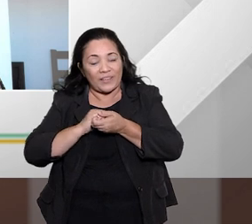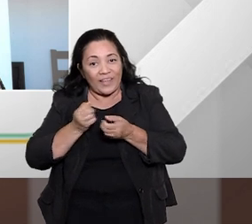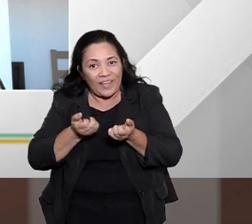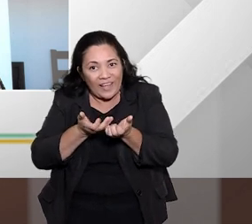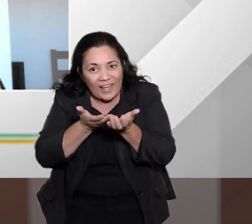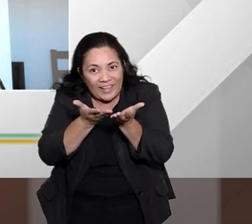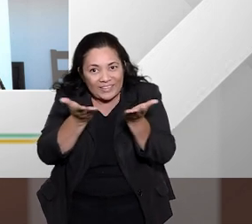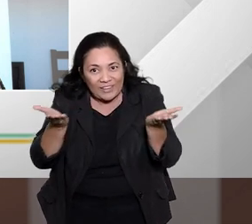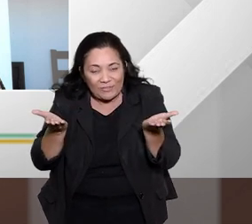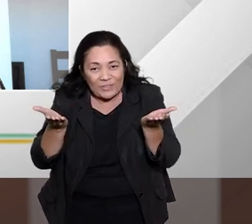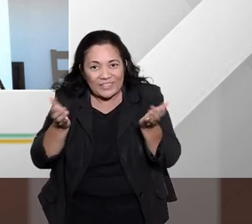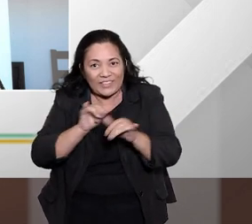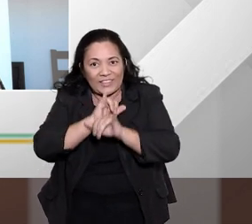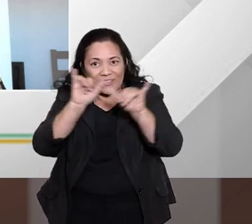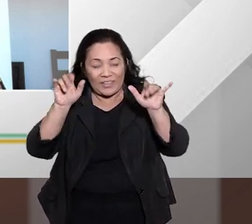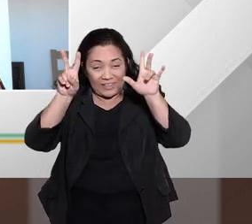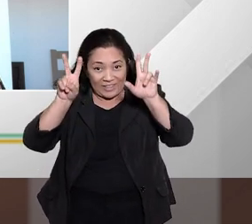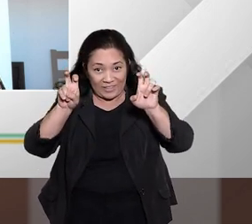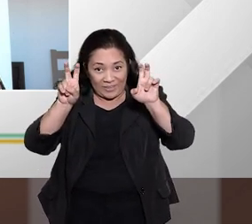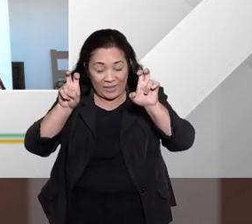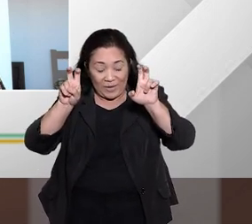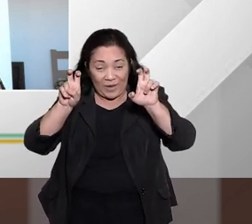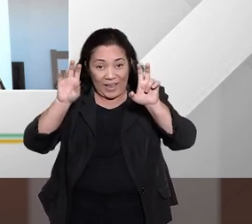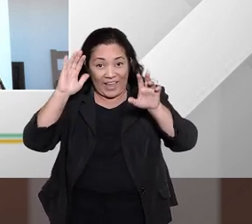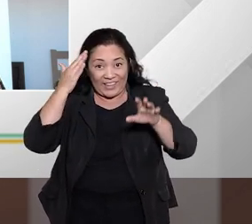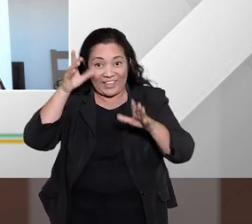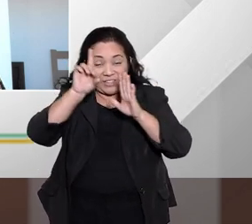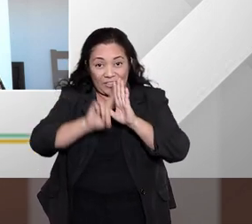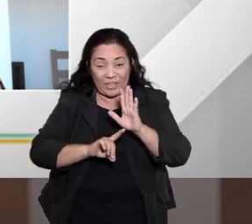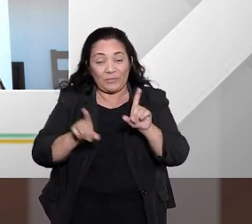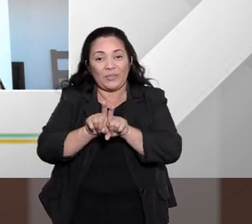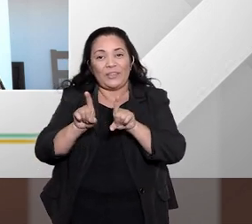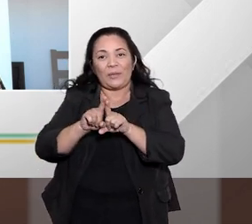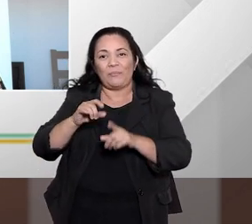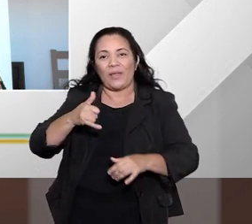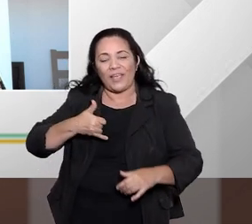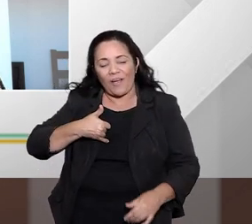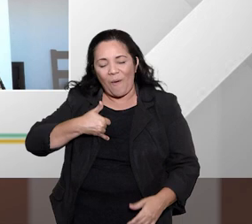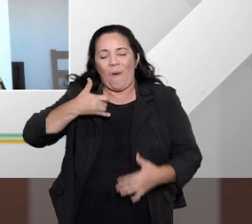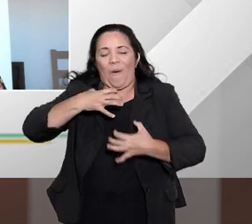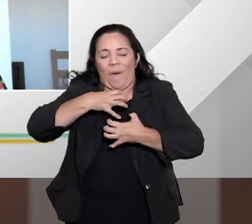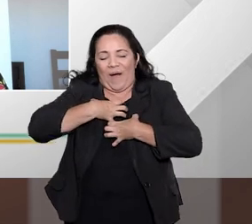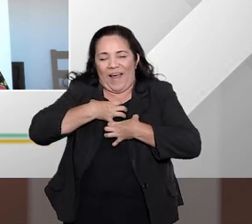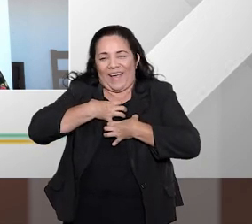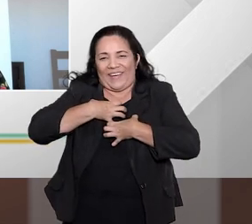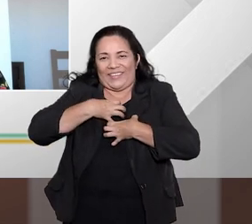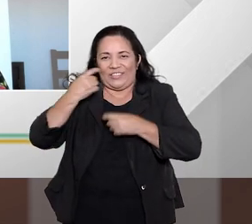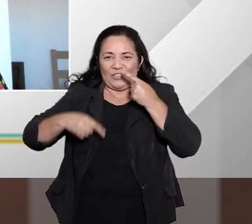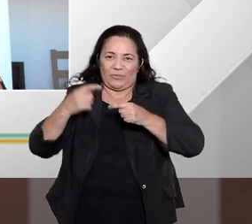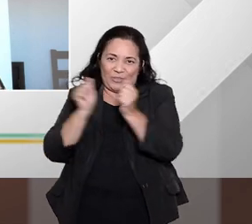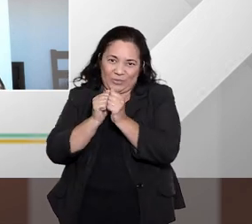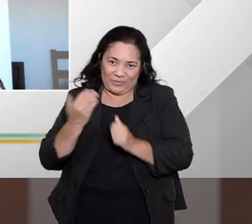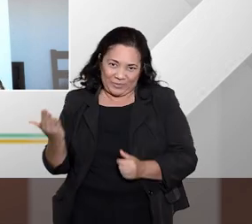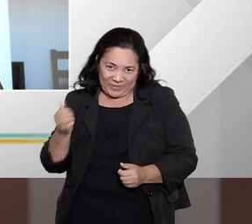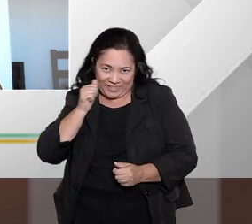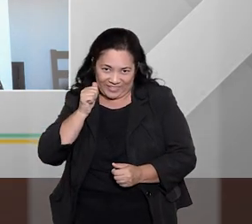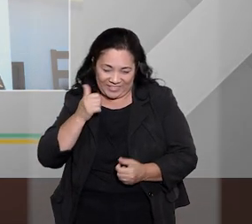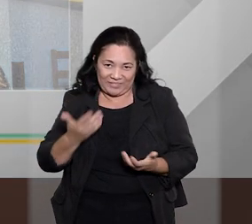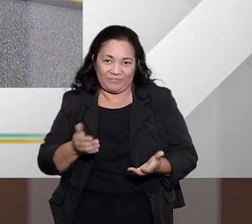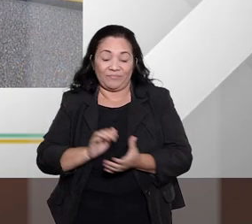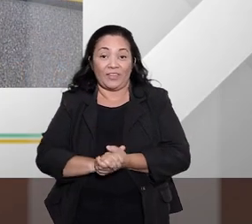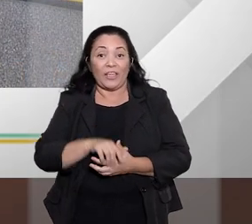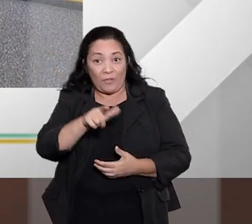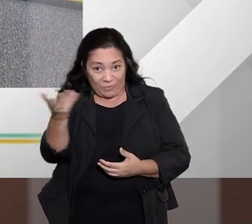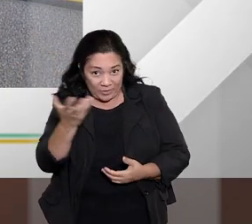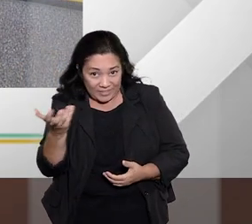programa Entender Direito quanto a mais uma aula aí da professora Cláudia Lima Marques sempre uma honra estar ao lado dela e se